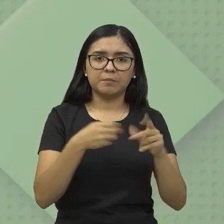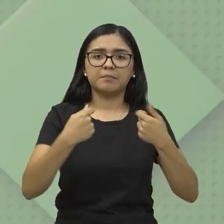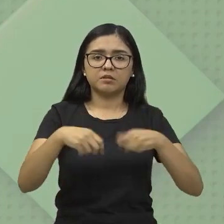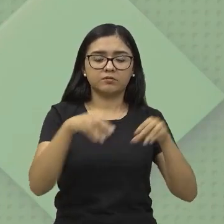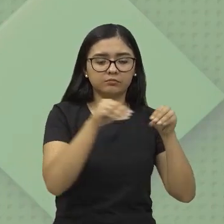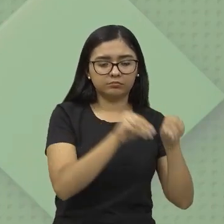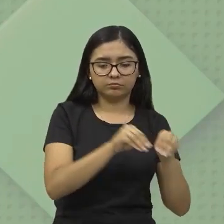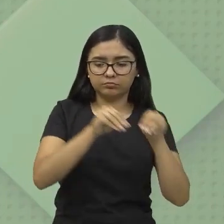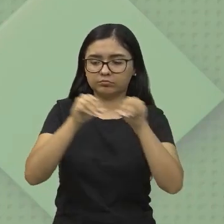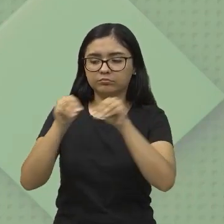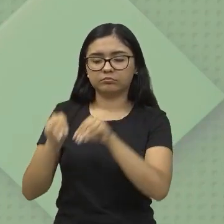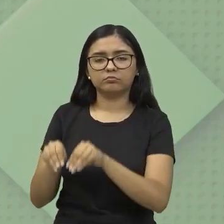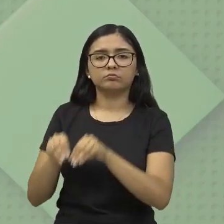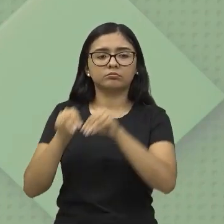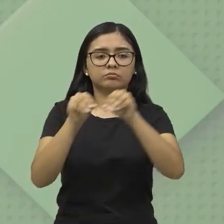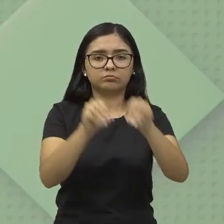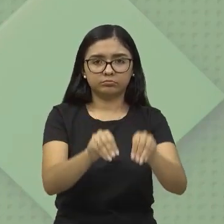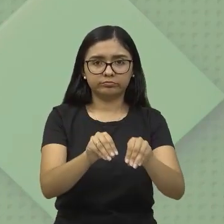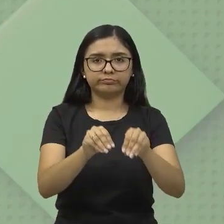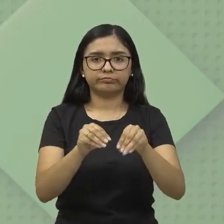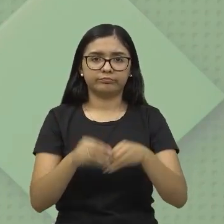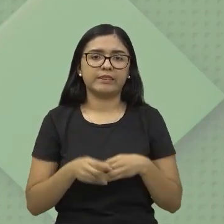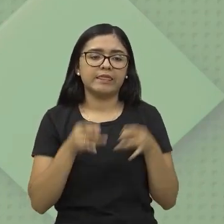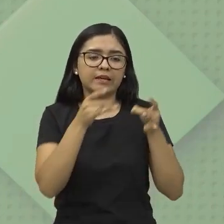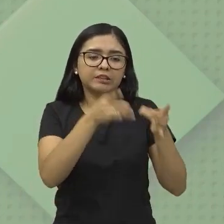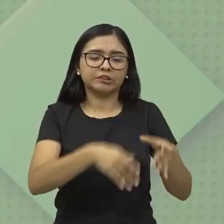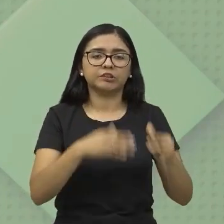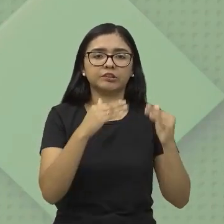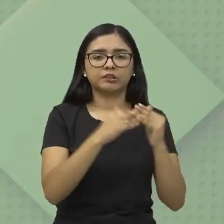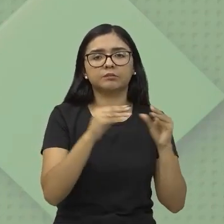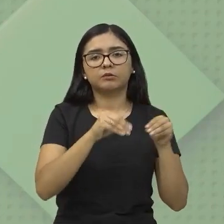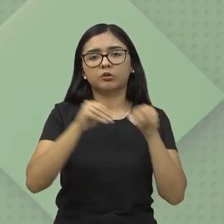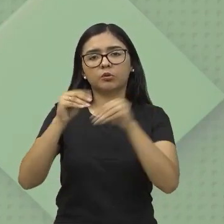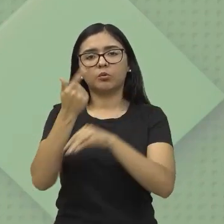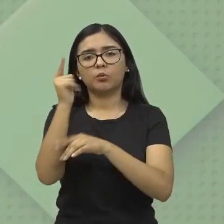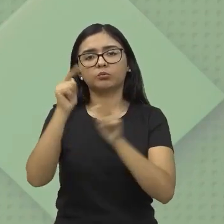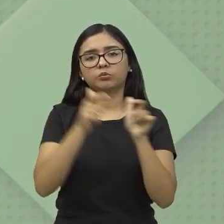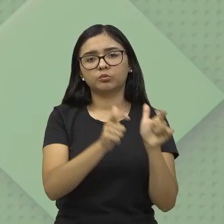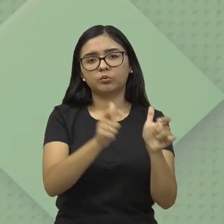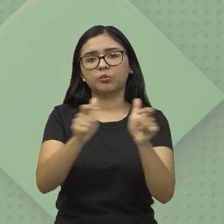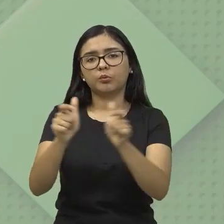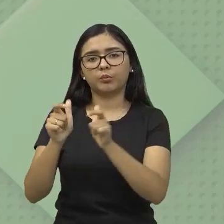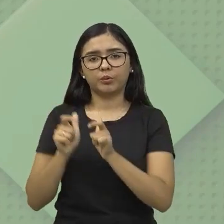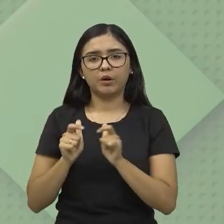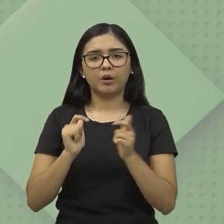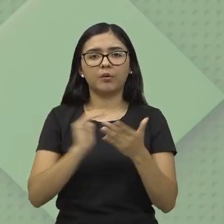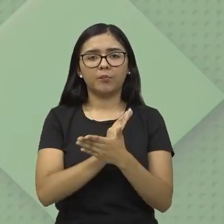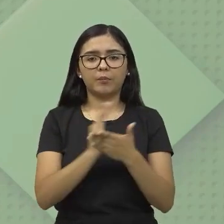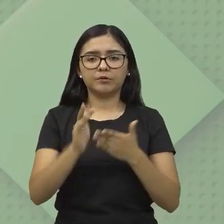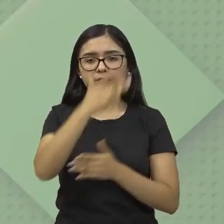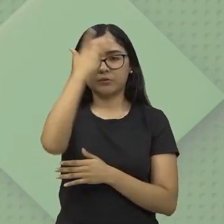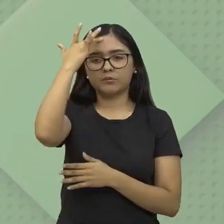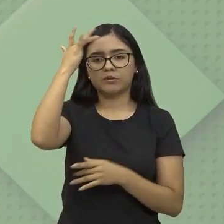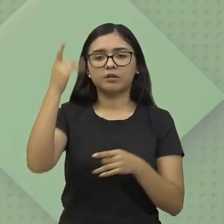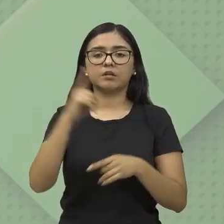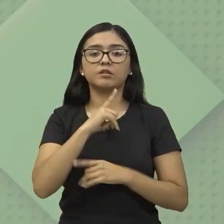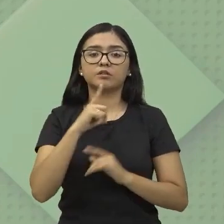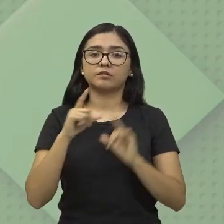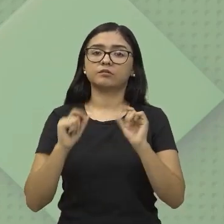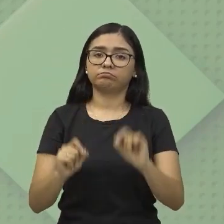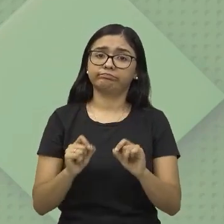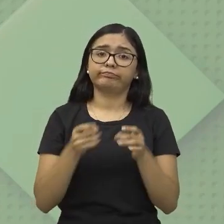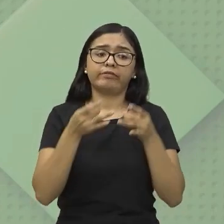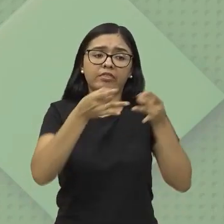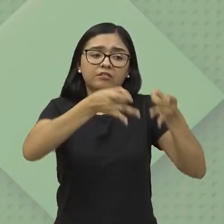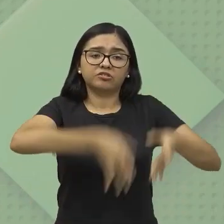suas terras, as suas moradias, para ir para outros ambientes, né? Muitas pessoas ali também tiveram que deixar suas